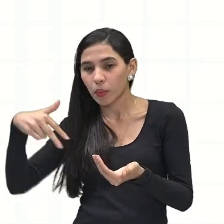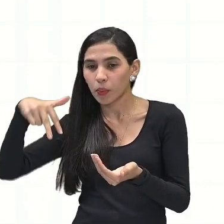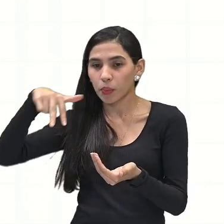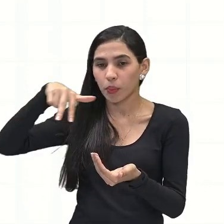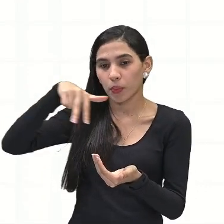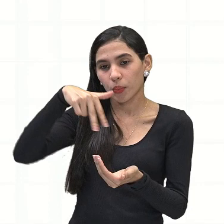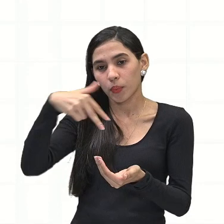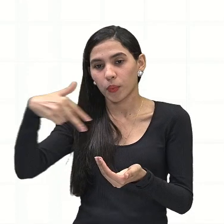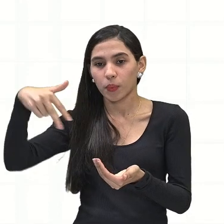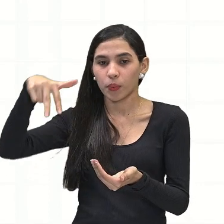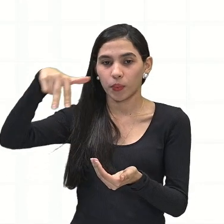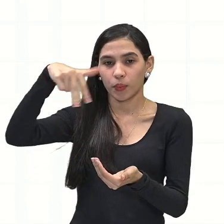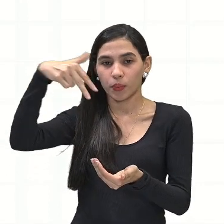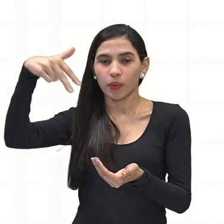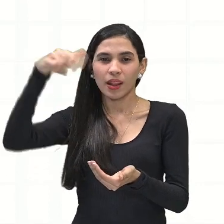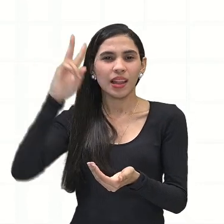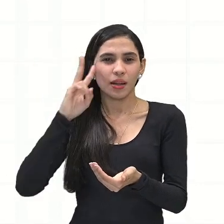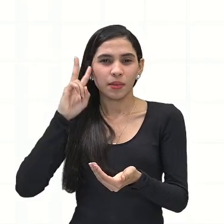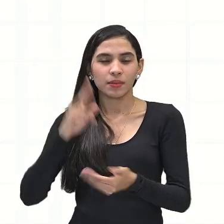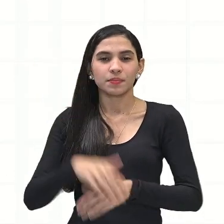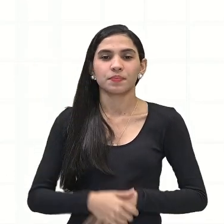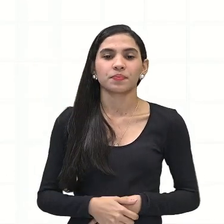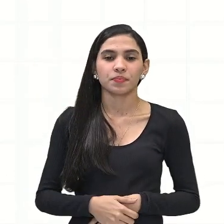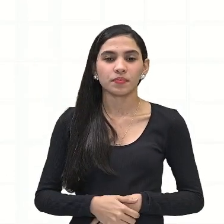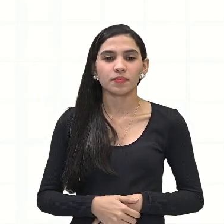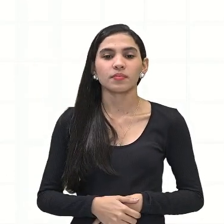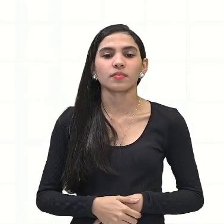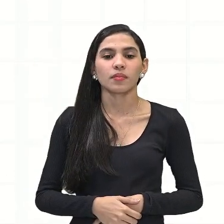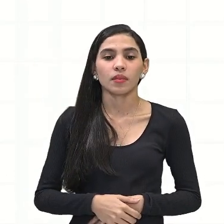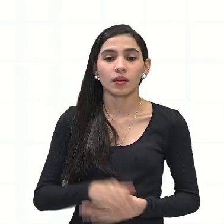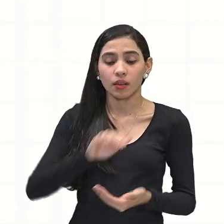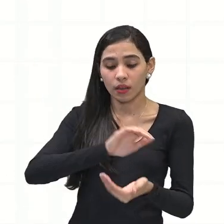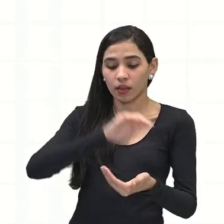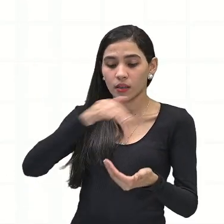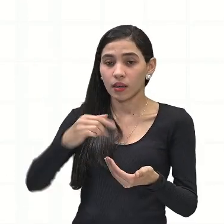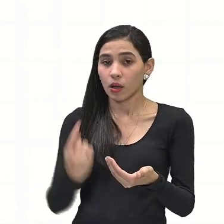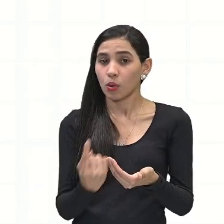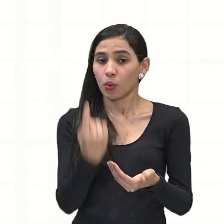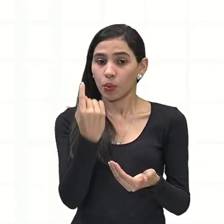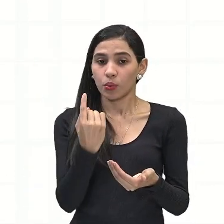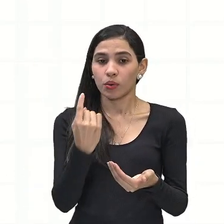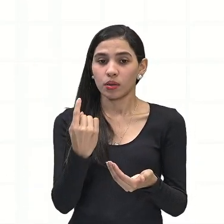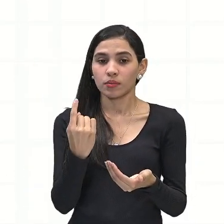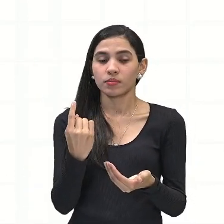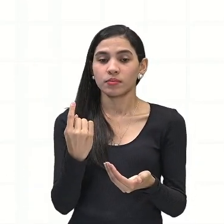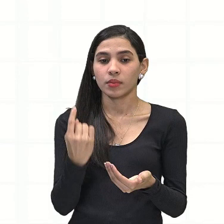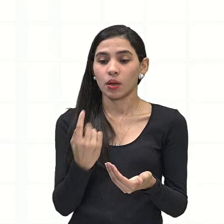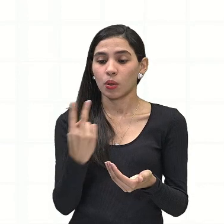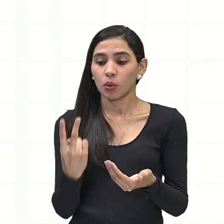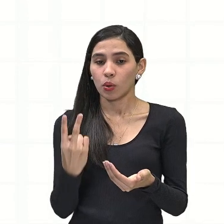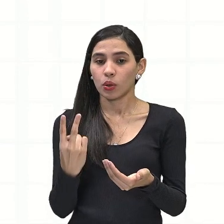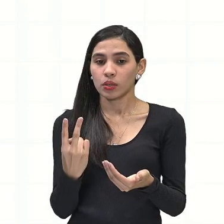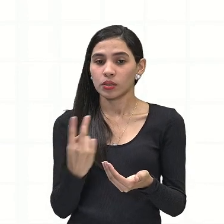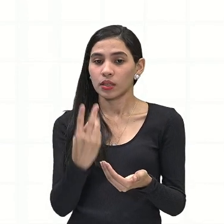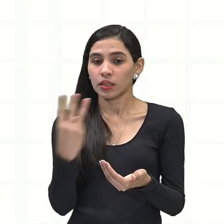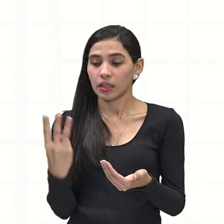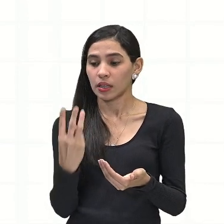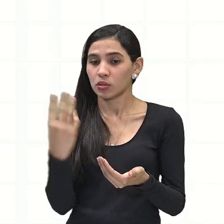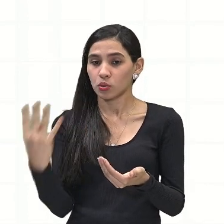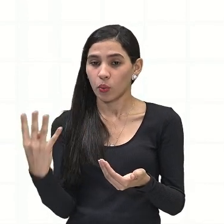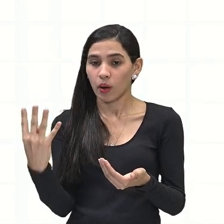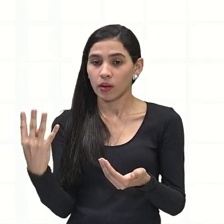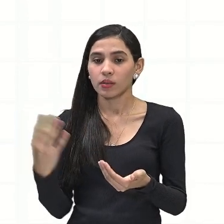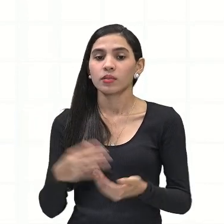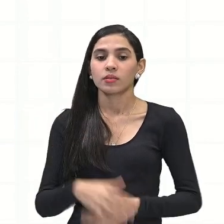com vocês nesse espaço. Então, nós temos a primeira camada, né, e aqui, ó, a sua maior parte,